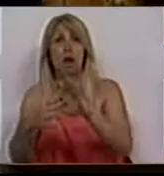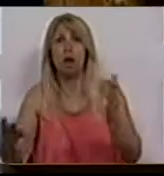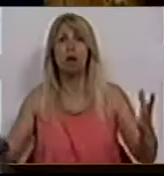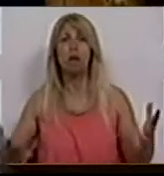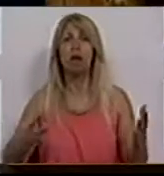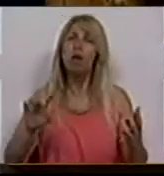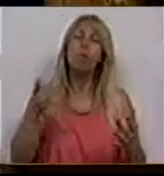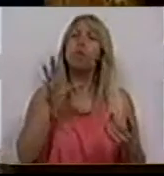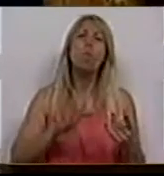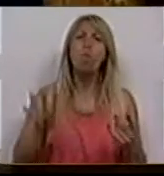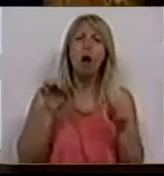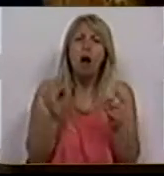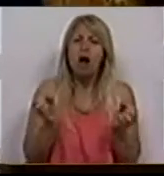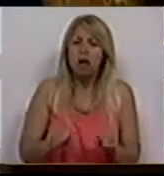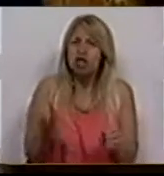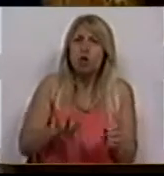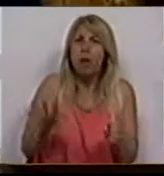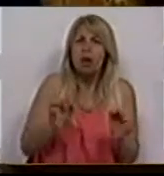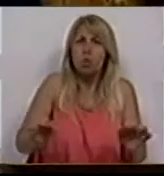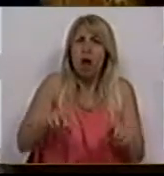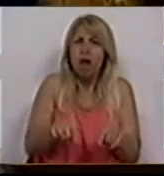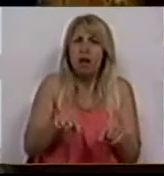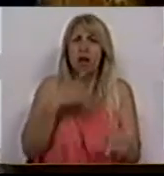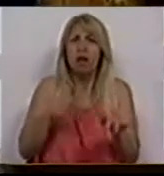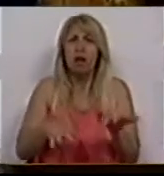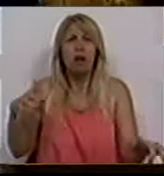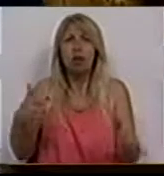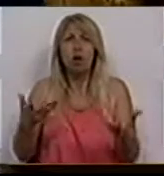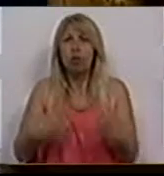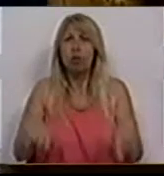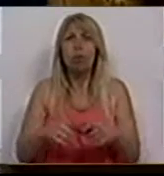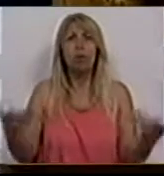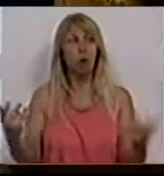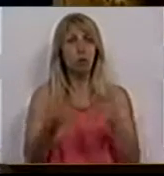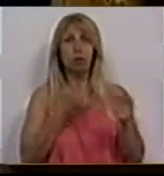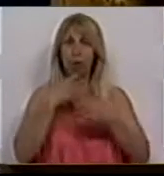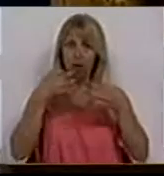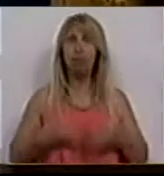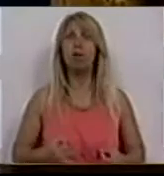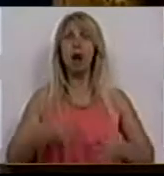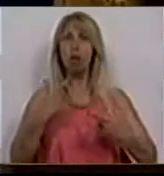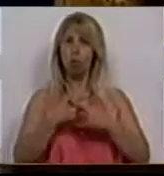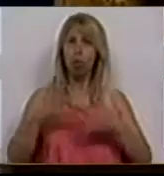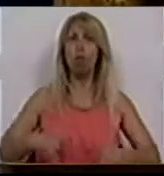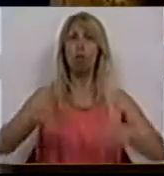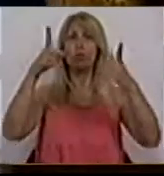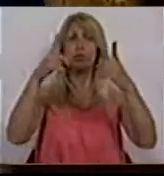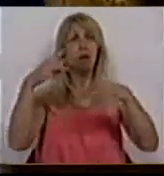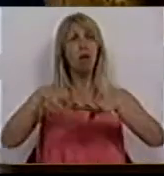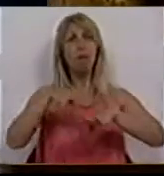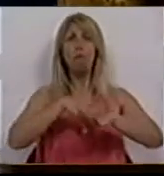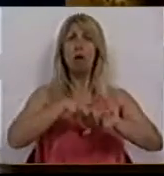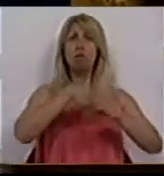não há espaço neste plenário para um debate franco e construtivo com membros do Governo, com membros da